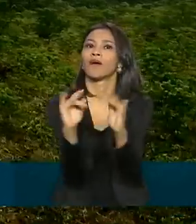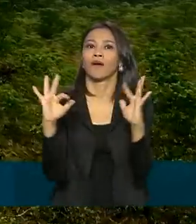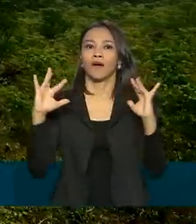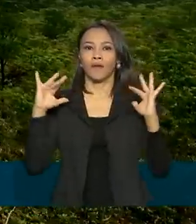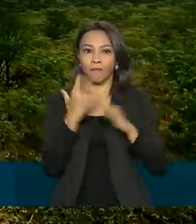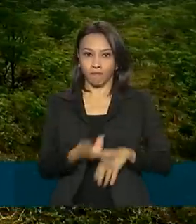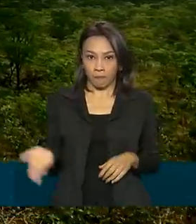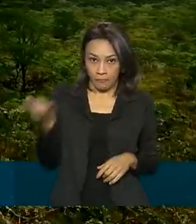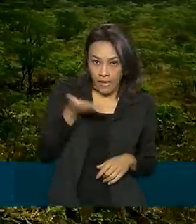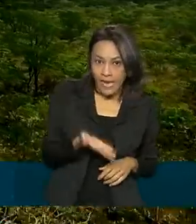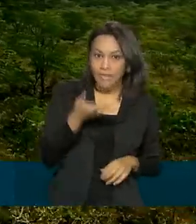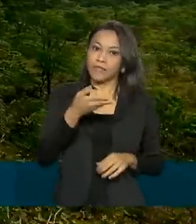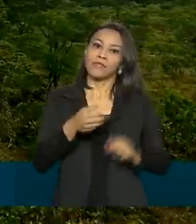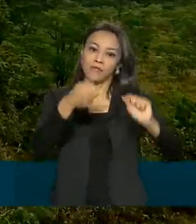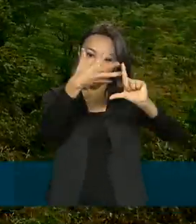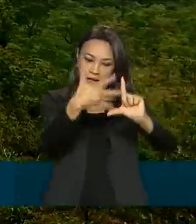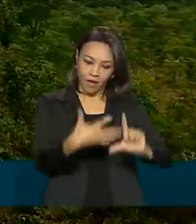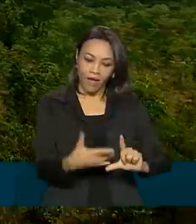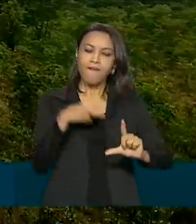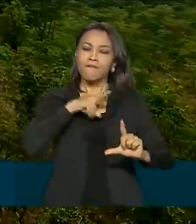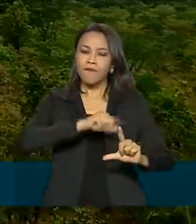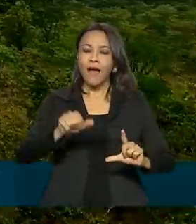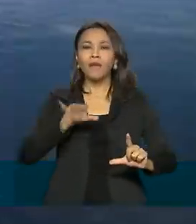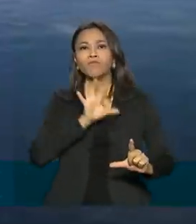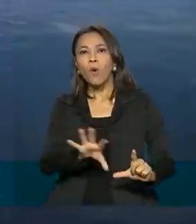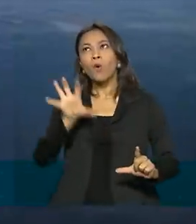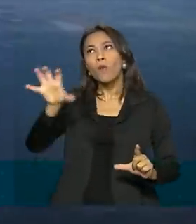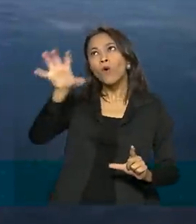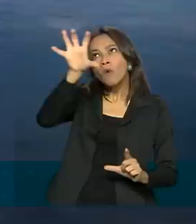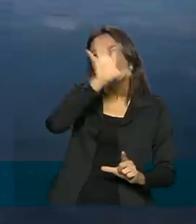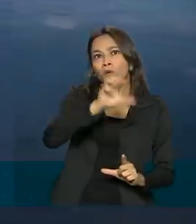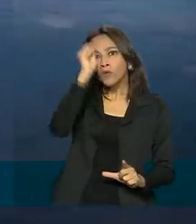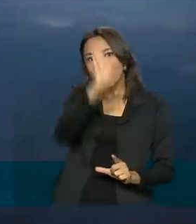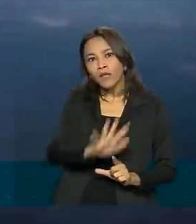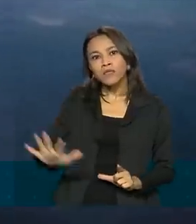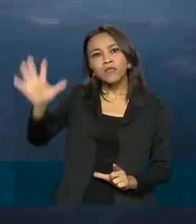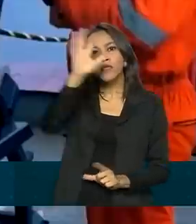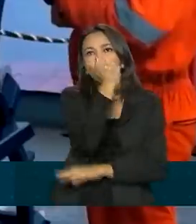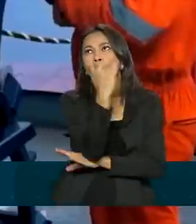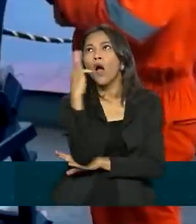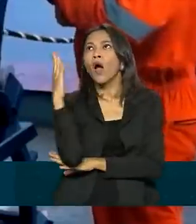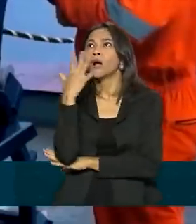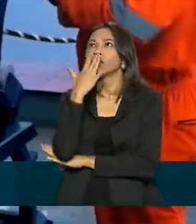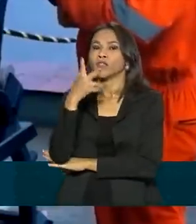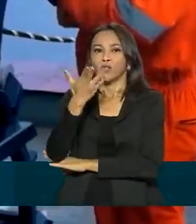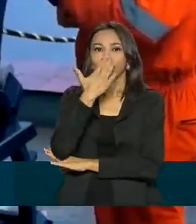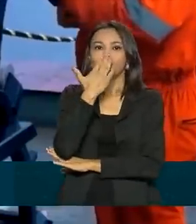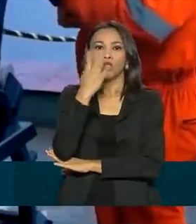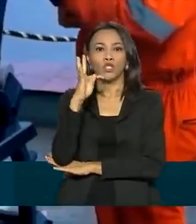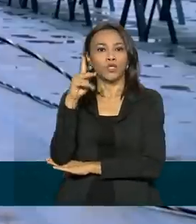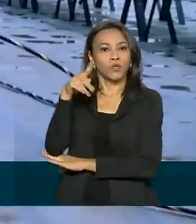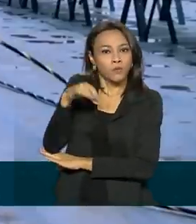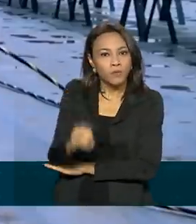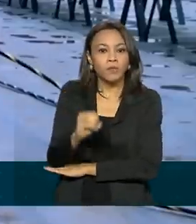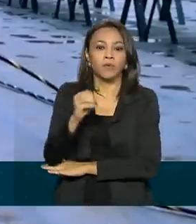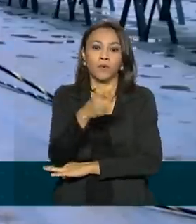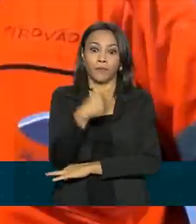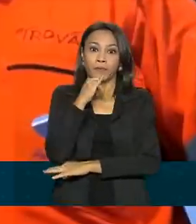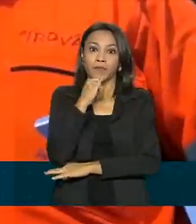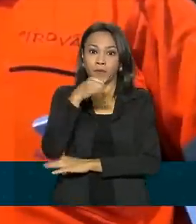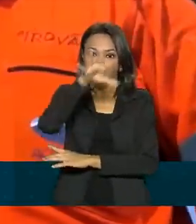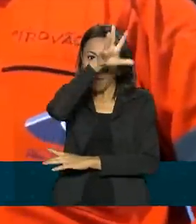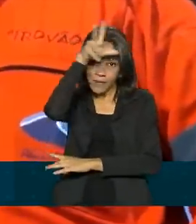Floresta+, vai atender todos os biomas brasileiros. Um dos maiores desafios, a preservação da floresta